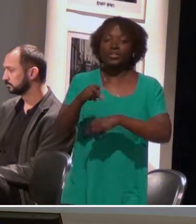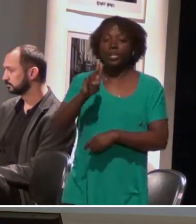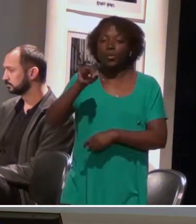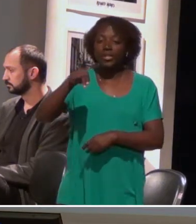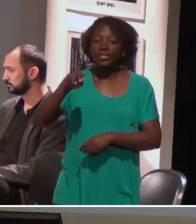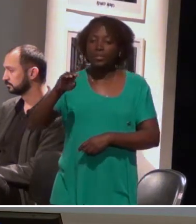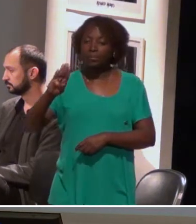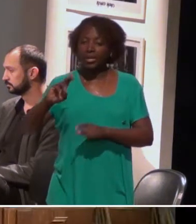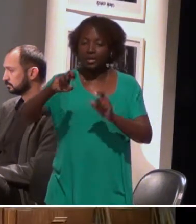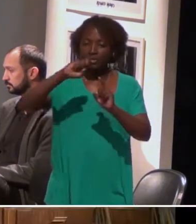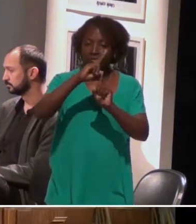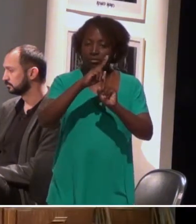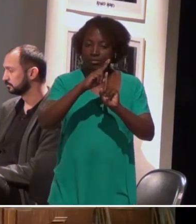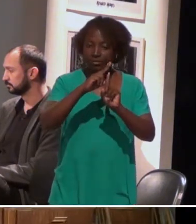Brasil.